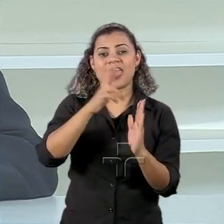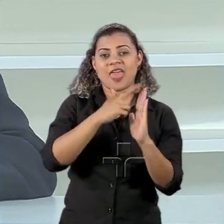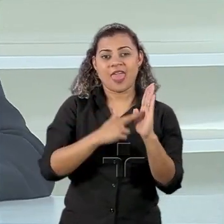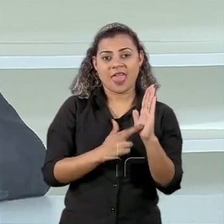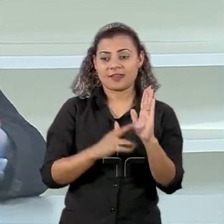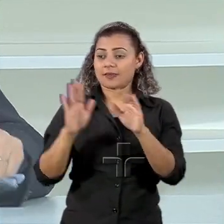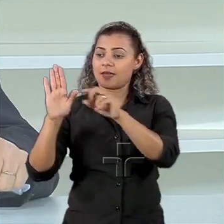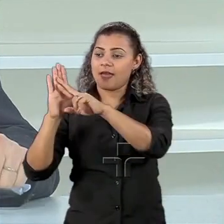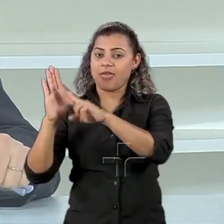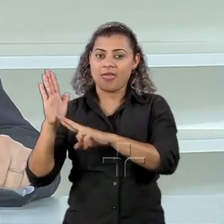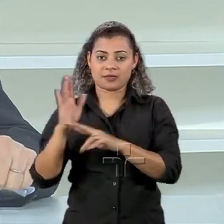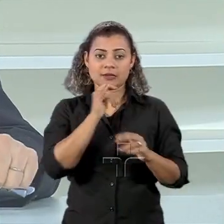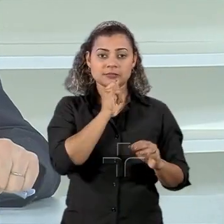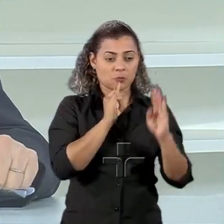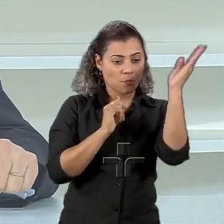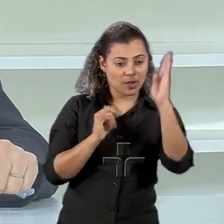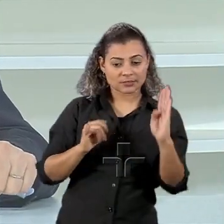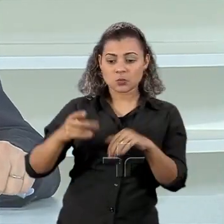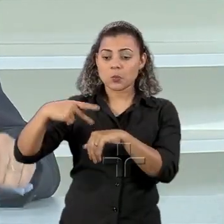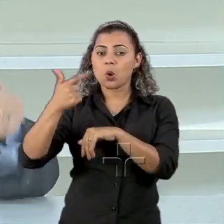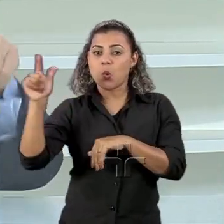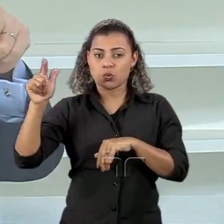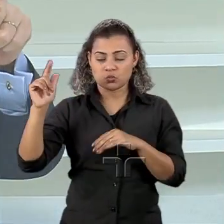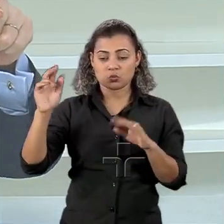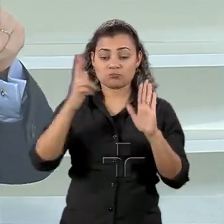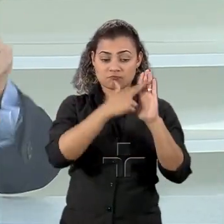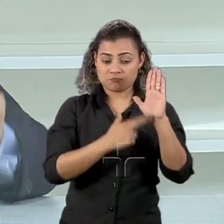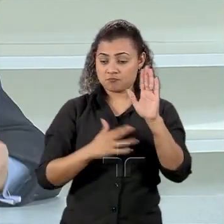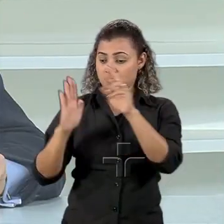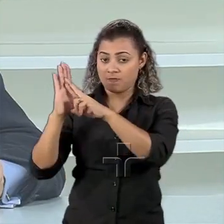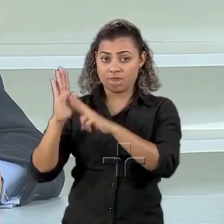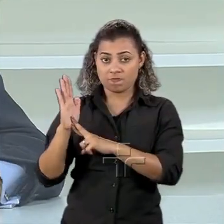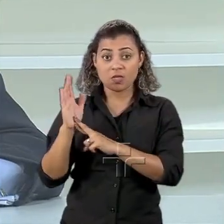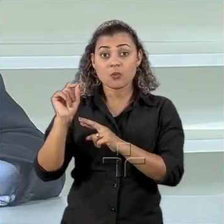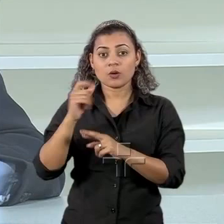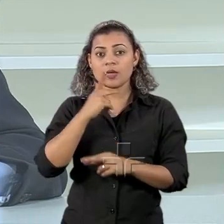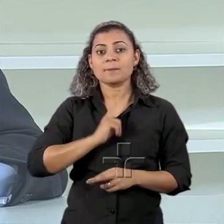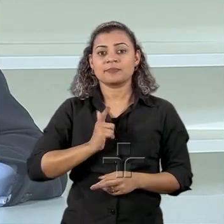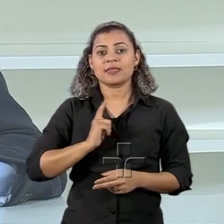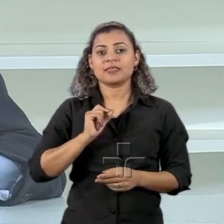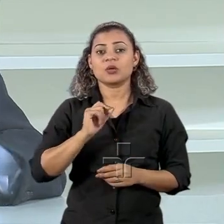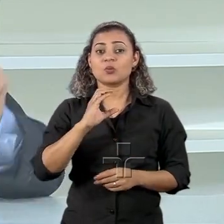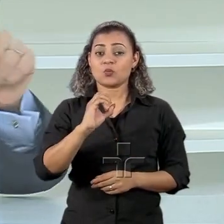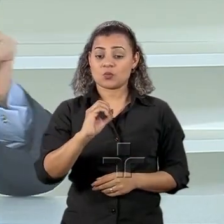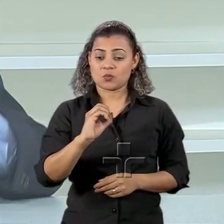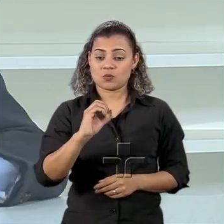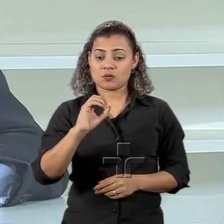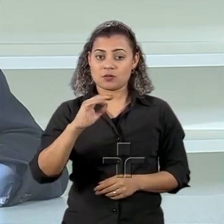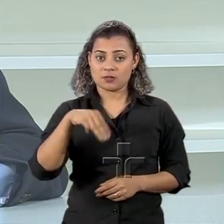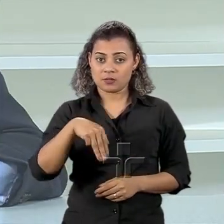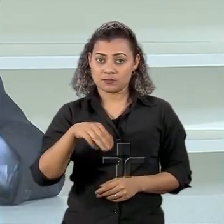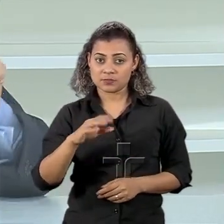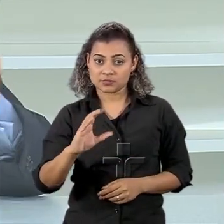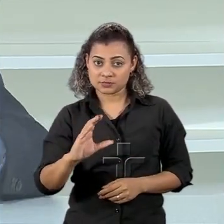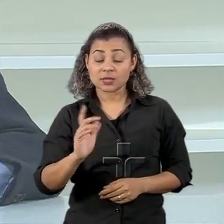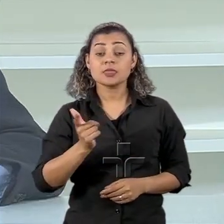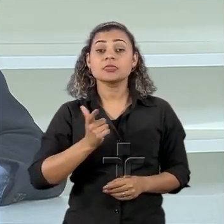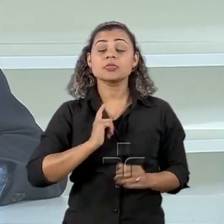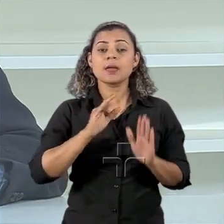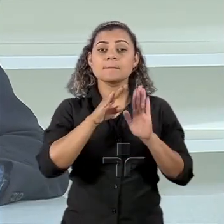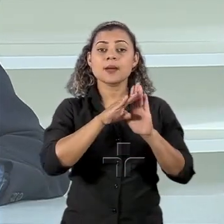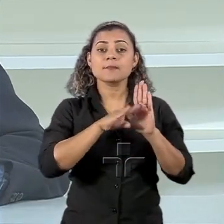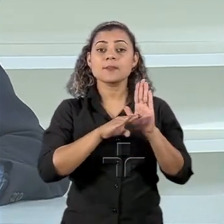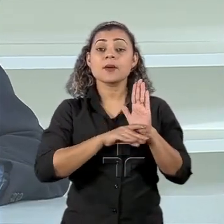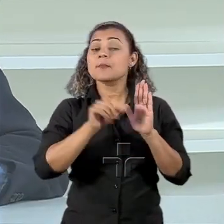OMC, agora estão sendo penalizadas. Há um painel na OMC contra a indústria automobilística e contra a